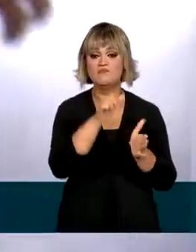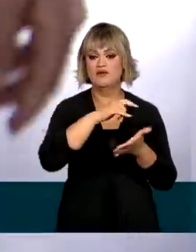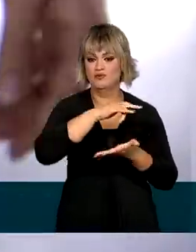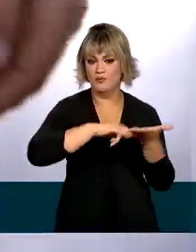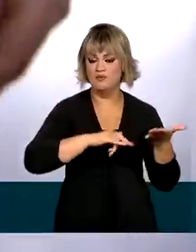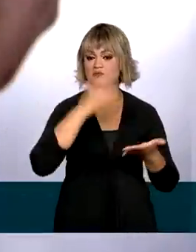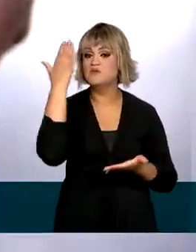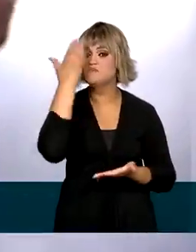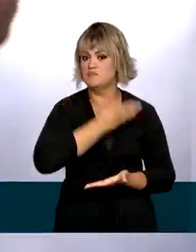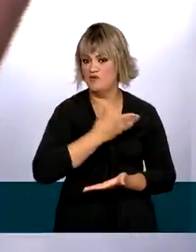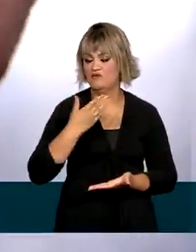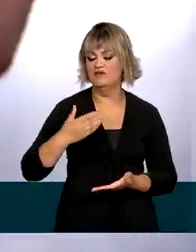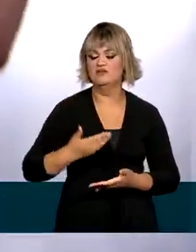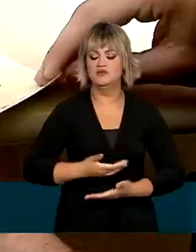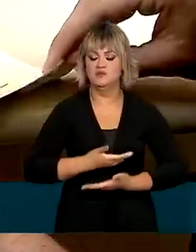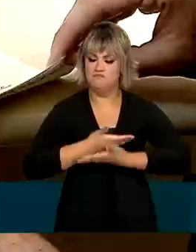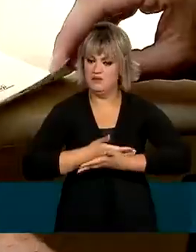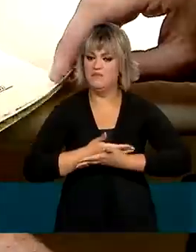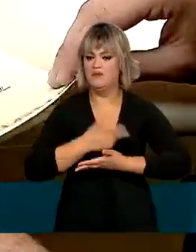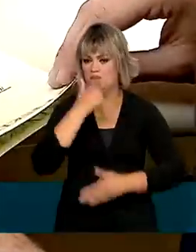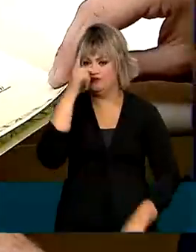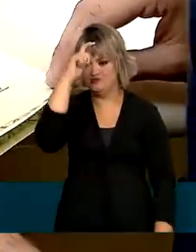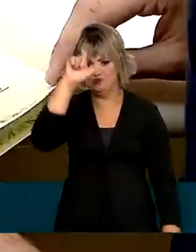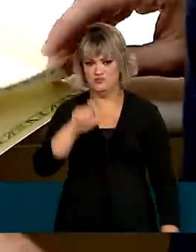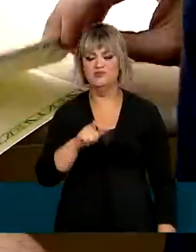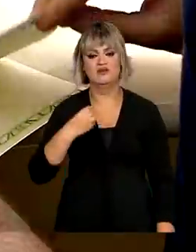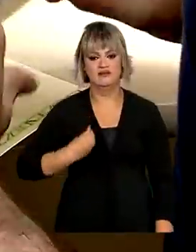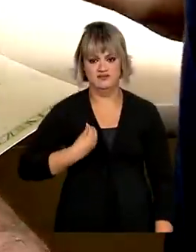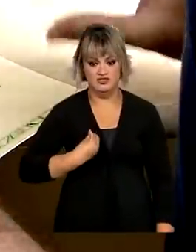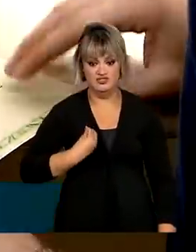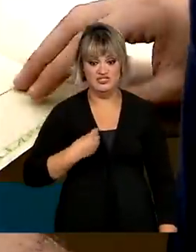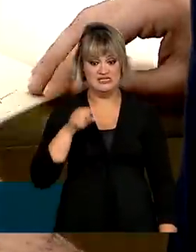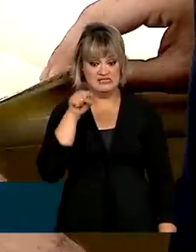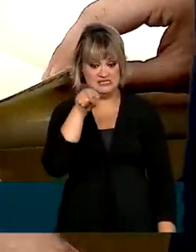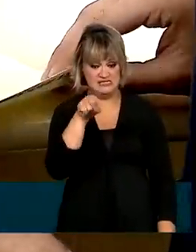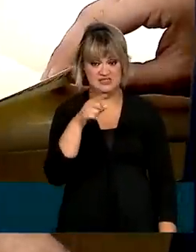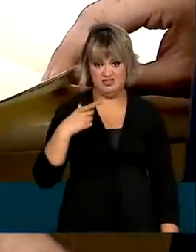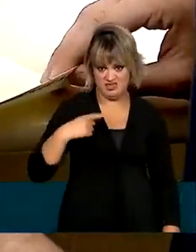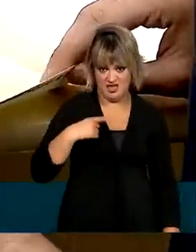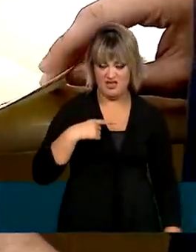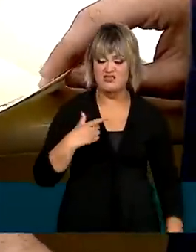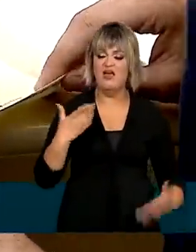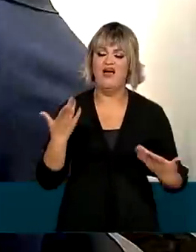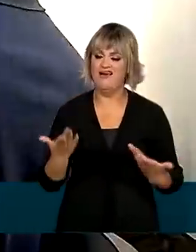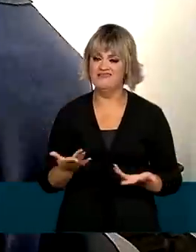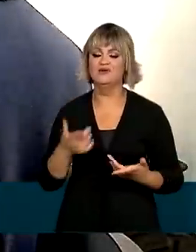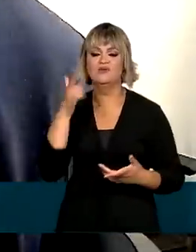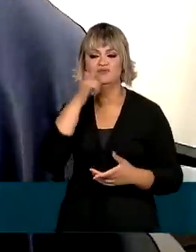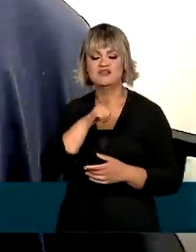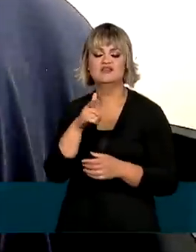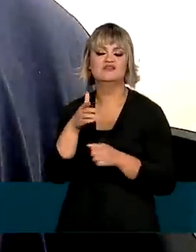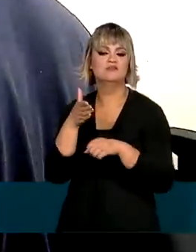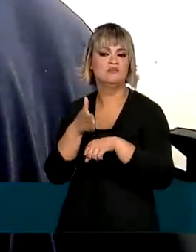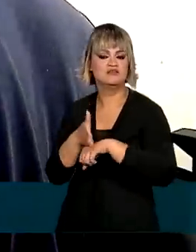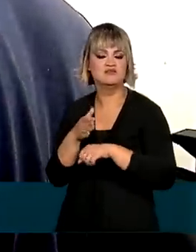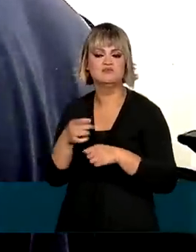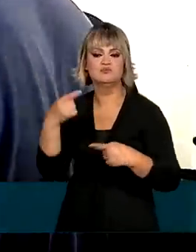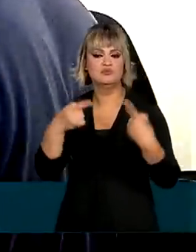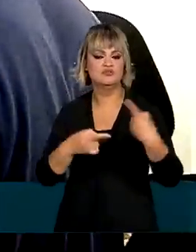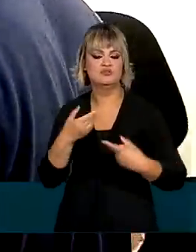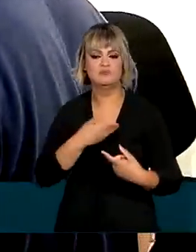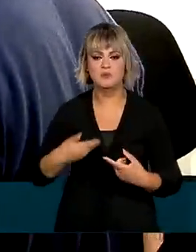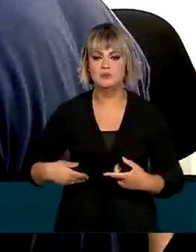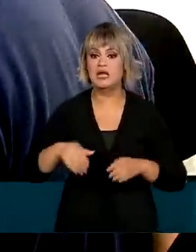comprova a existência do cidadão. E com ela, você passa a ter direitos e acesso a políticas públicas, como